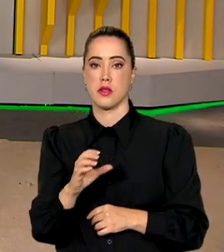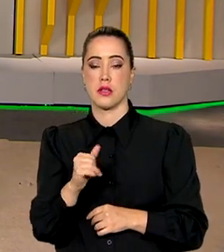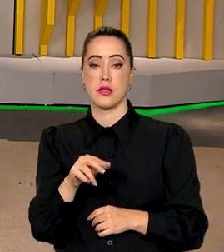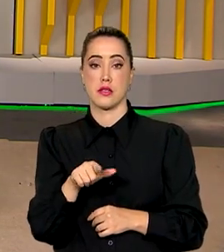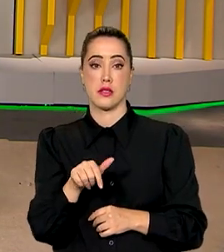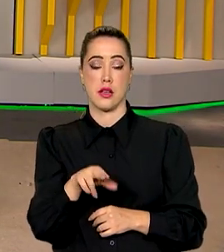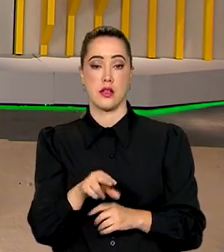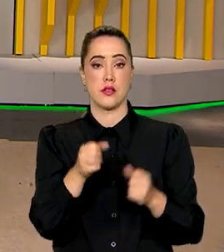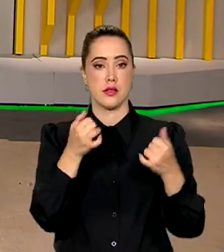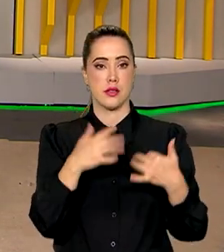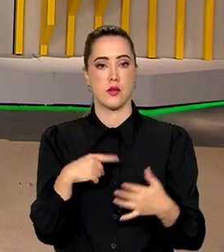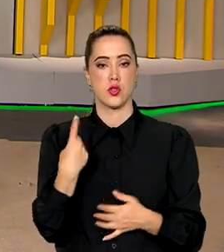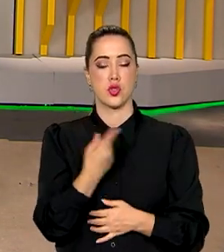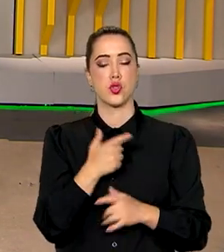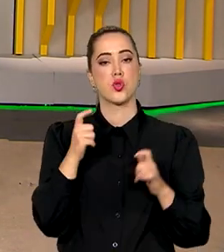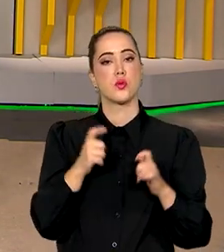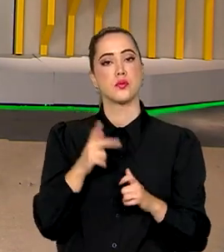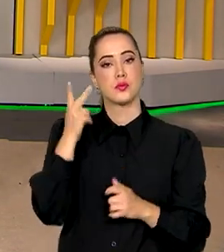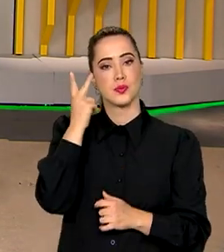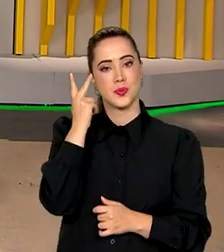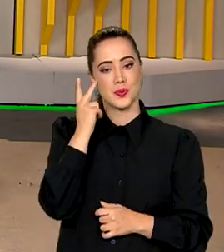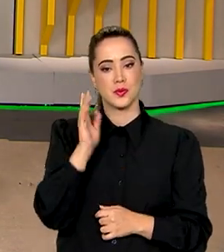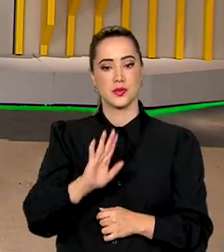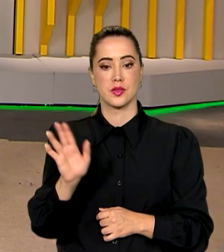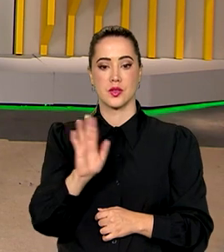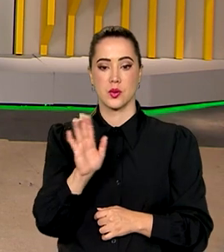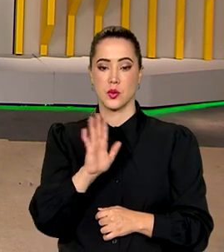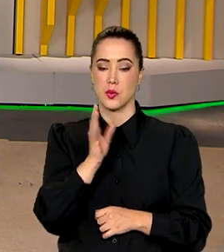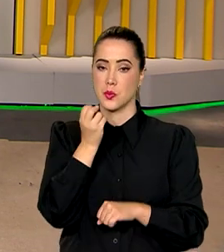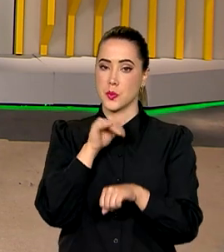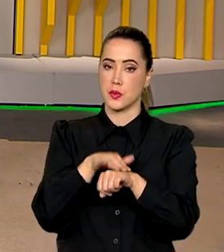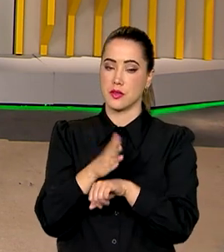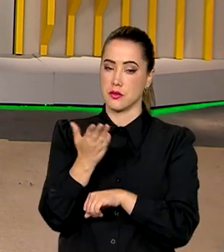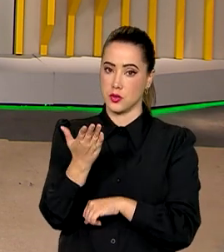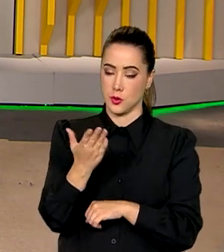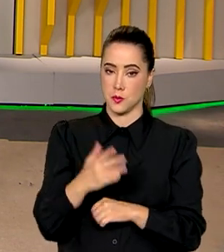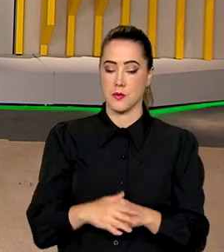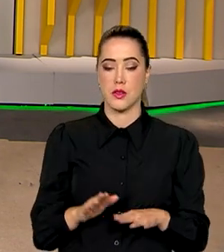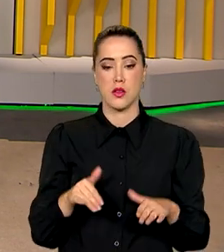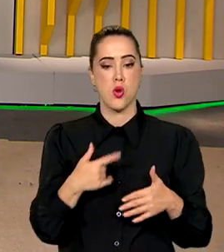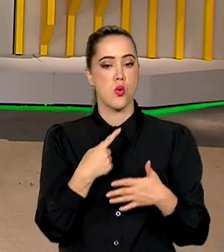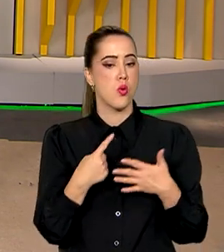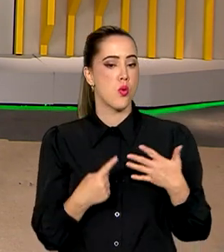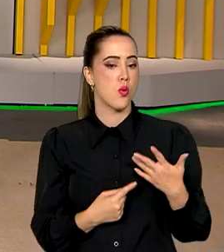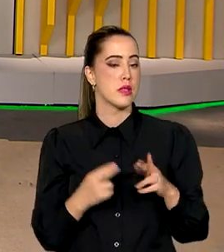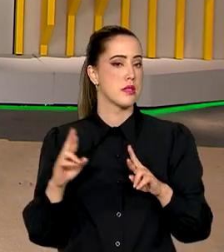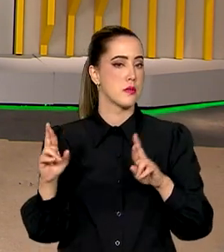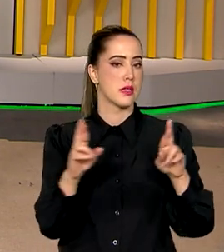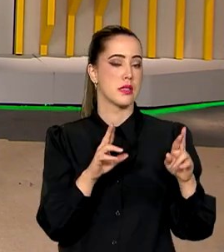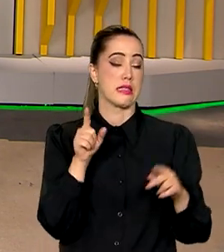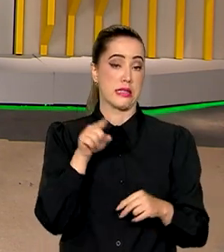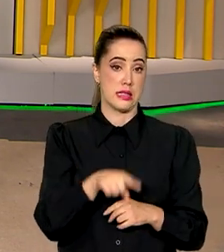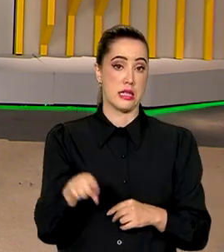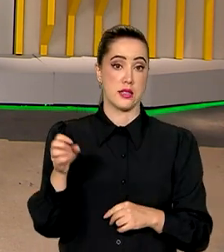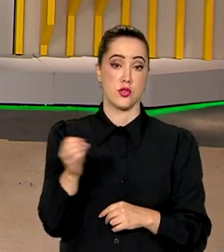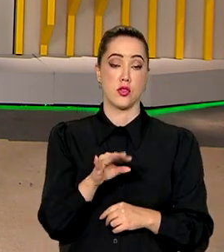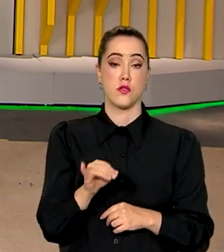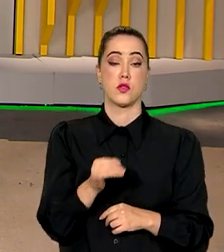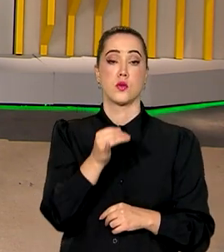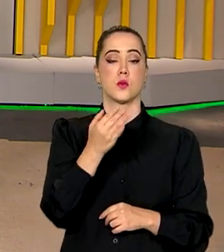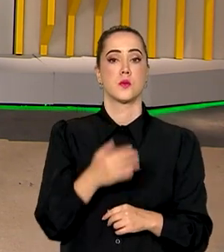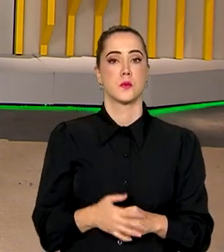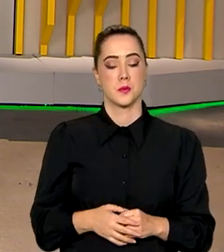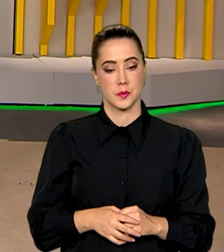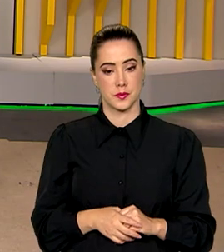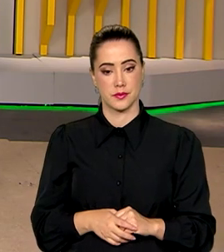Casalino, que fala com a gente ao vivo, direto de São Paulo. Boa noite, Vanessa. Quais seriam as expectativas para essa nova taxa de juros?